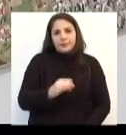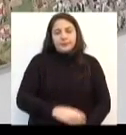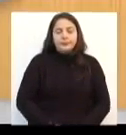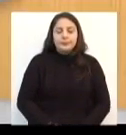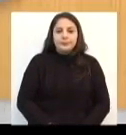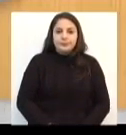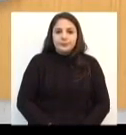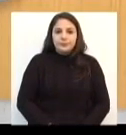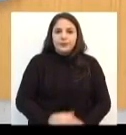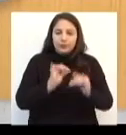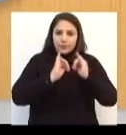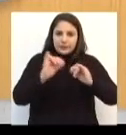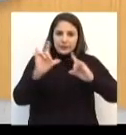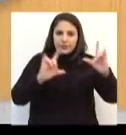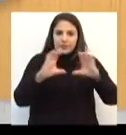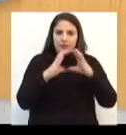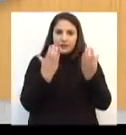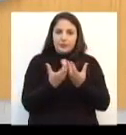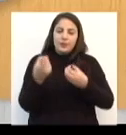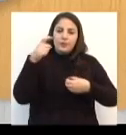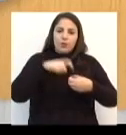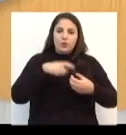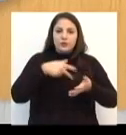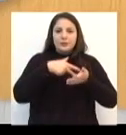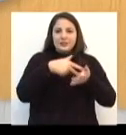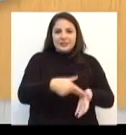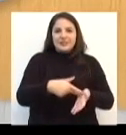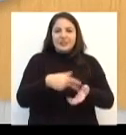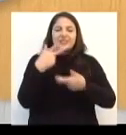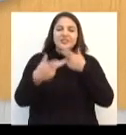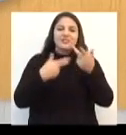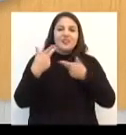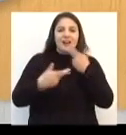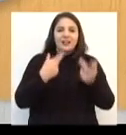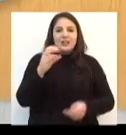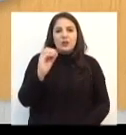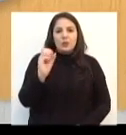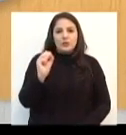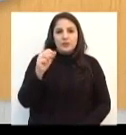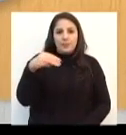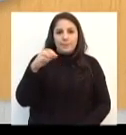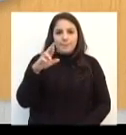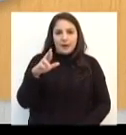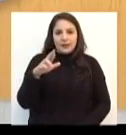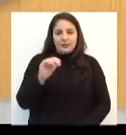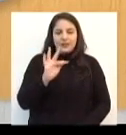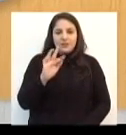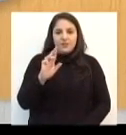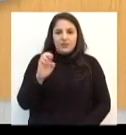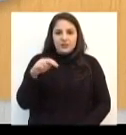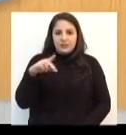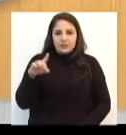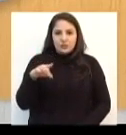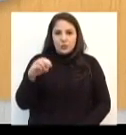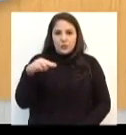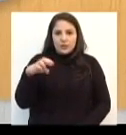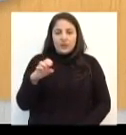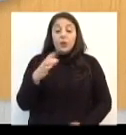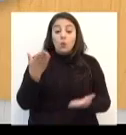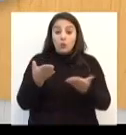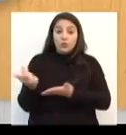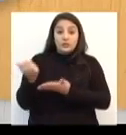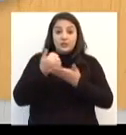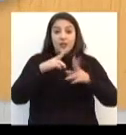arquivamento. O Jornal da Câmara retorna a apresentar os comentários de Osmar Franzoni. Hoje, ele traz uma